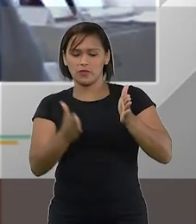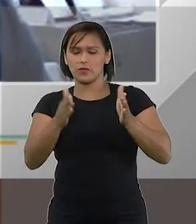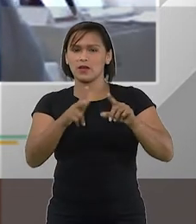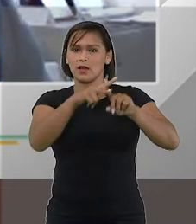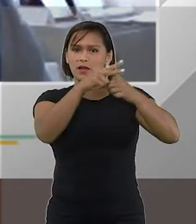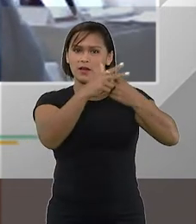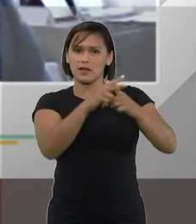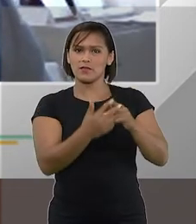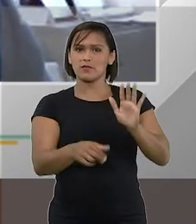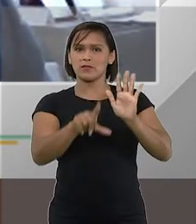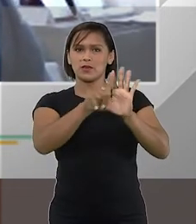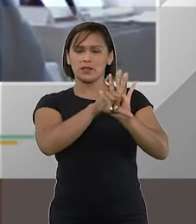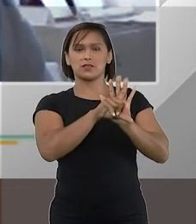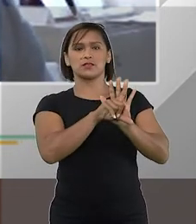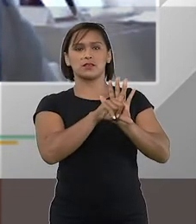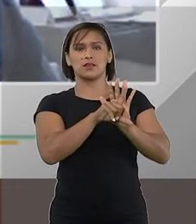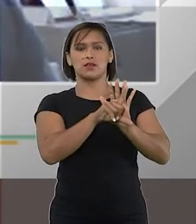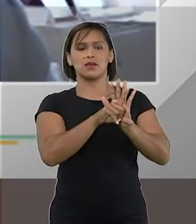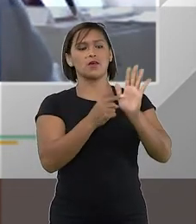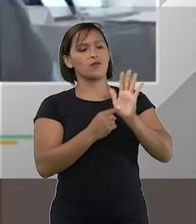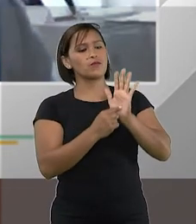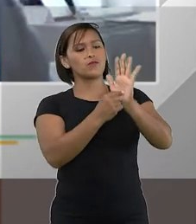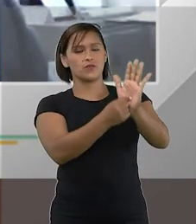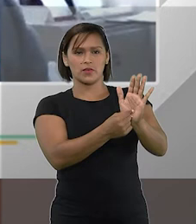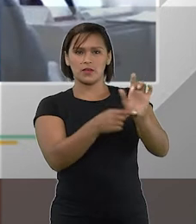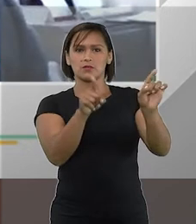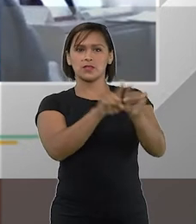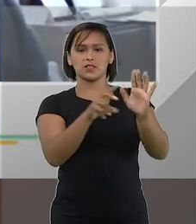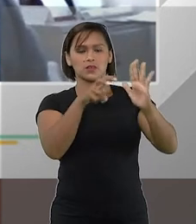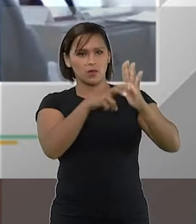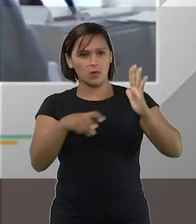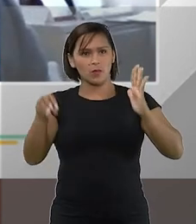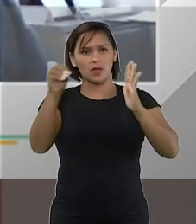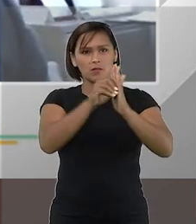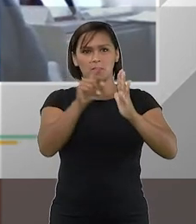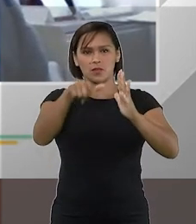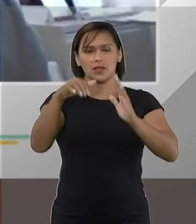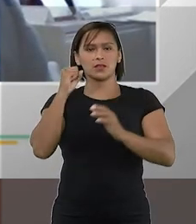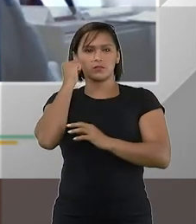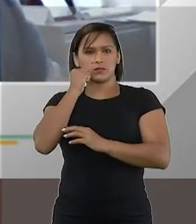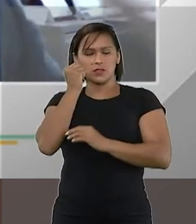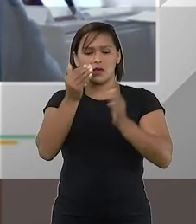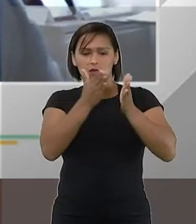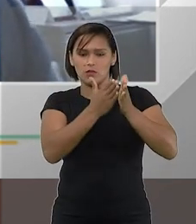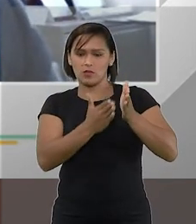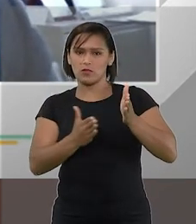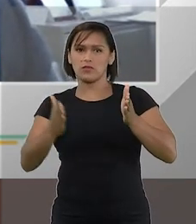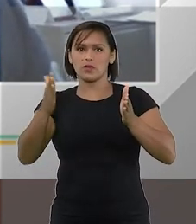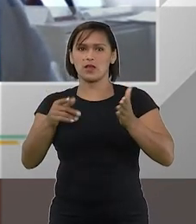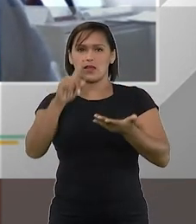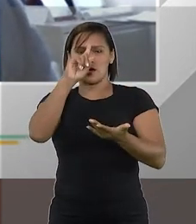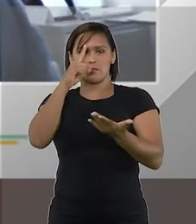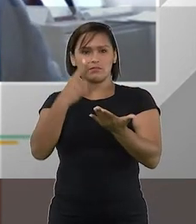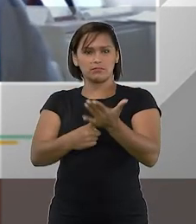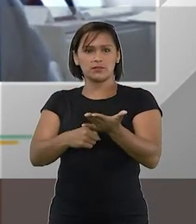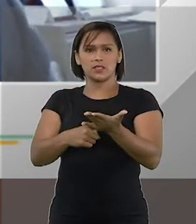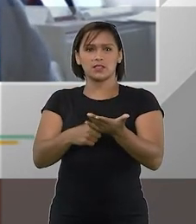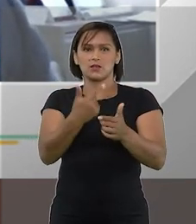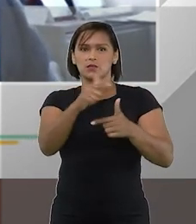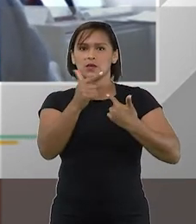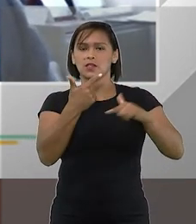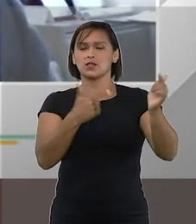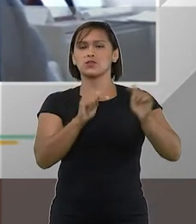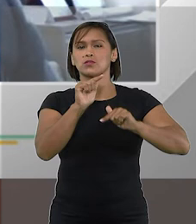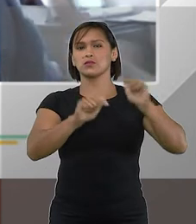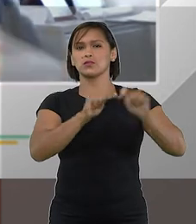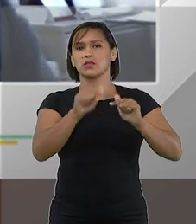a reforma da lei agora foi apresentada uma emenda no senado para ampliar a aplicação para essas